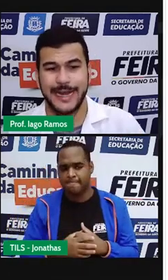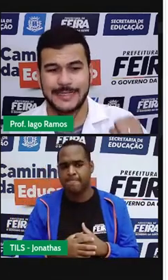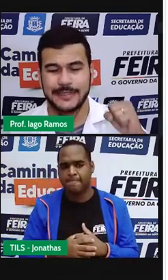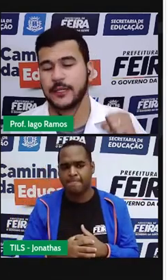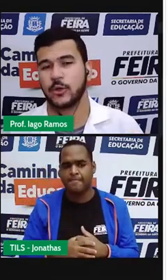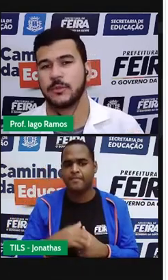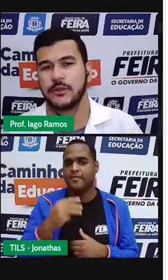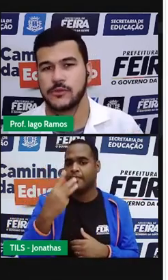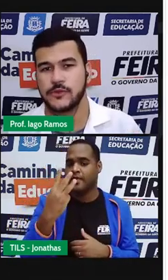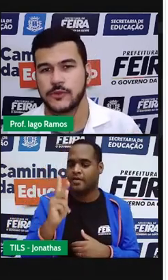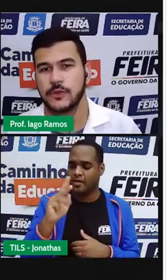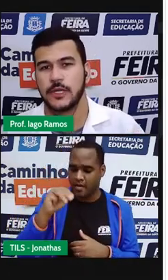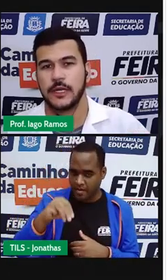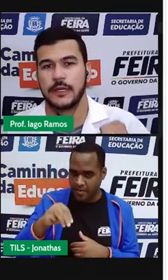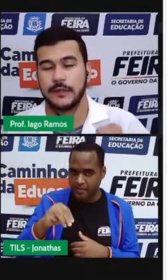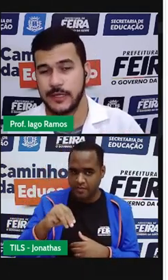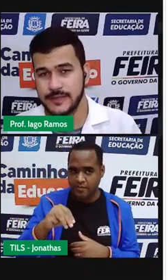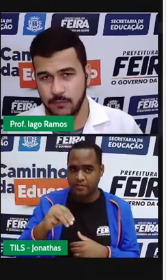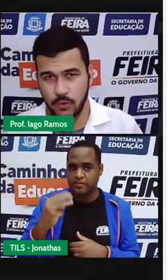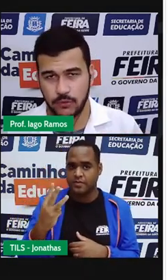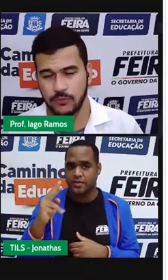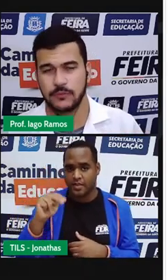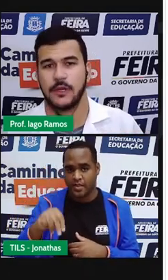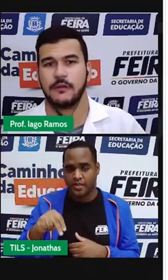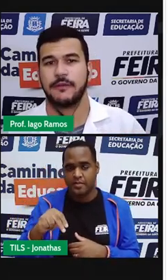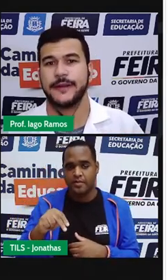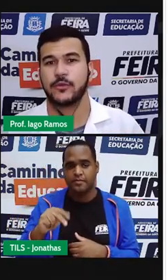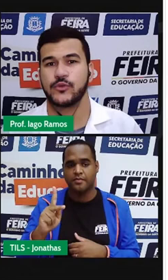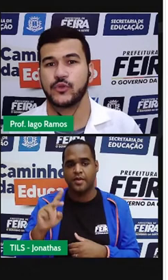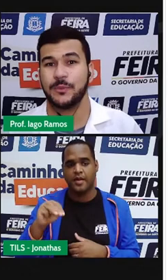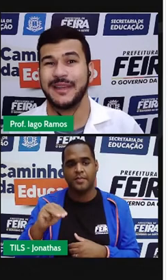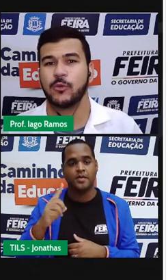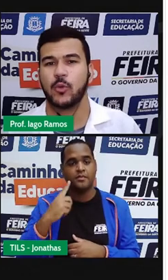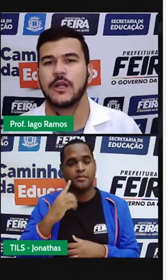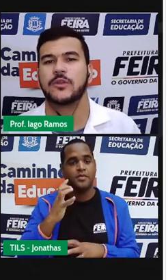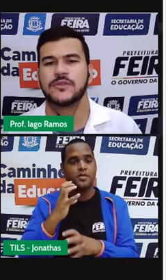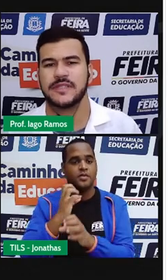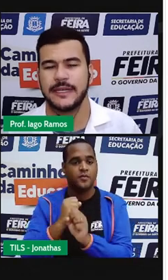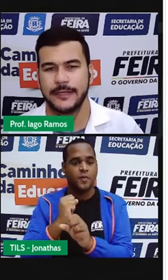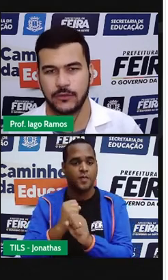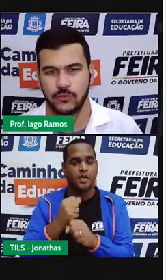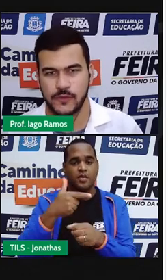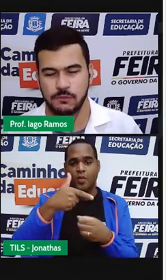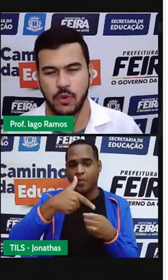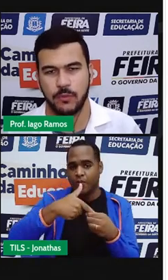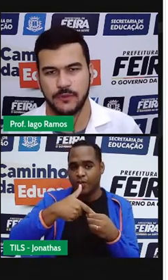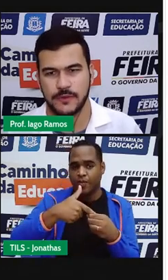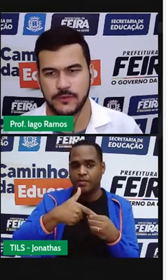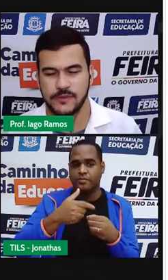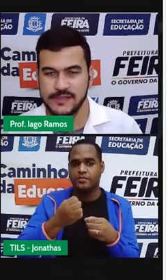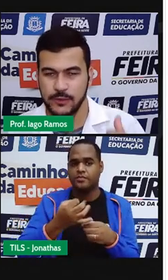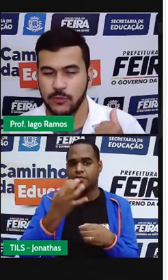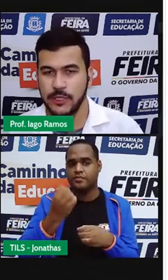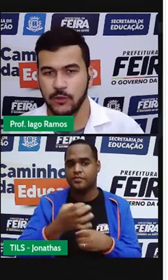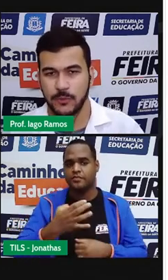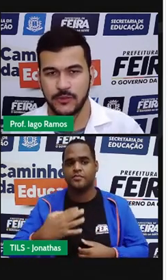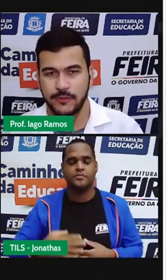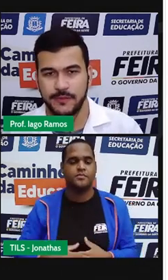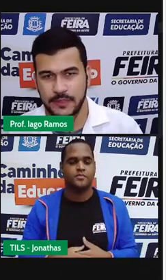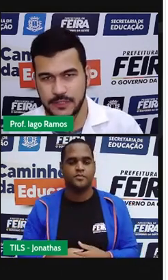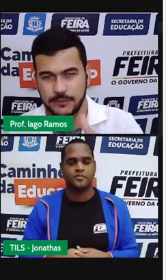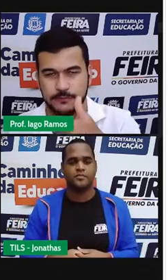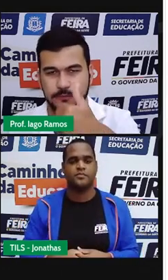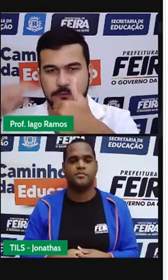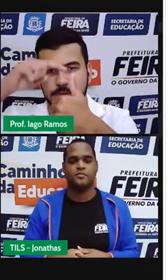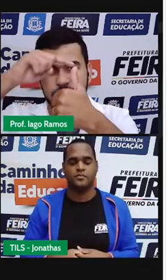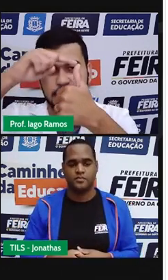Três quilômetros nessa moto vai consumir quantos litros? Bom, professor, se um quilômetro